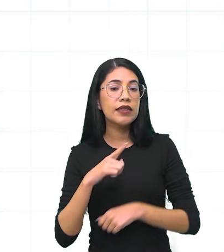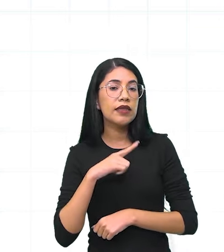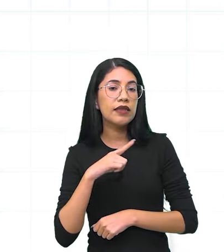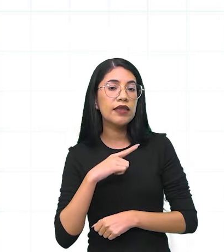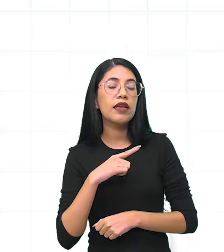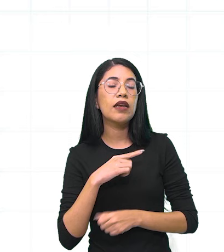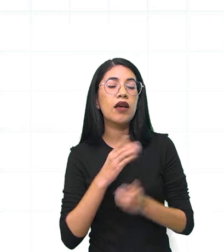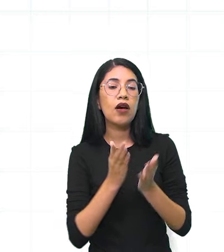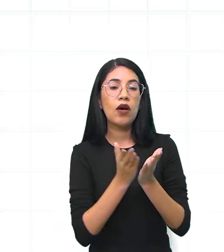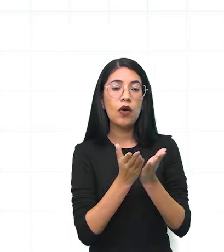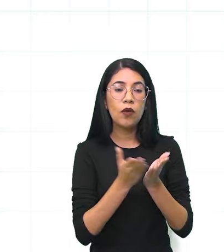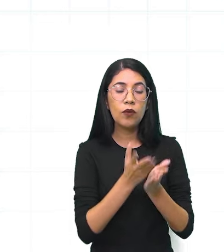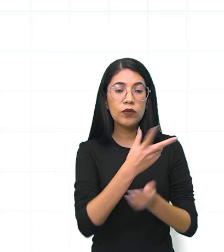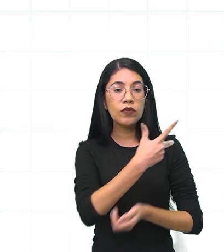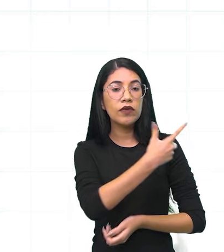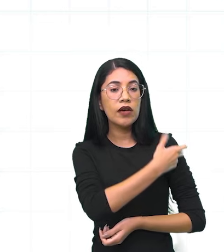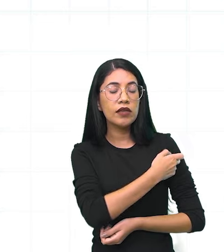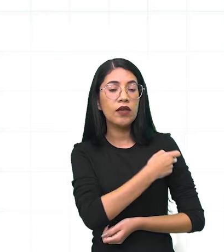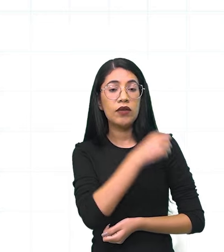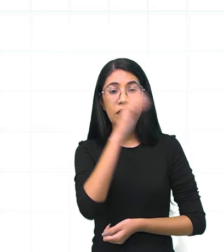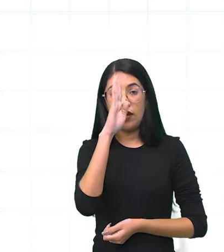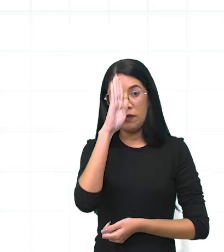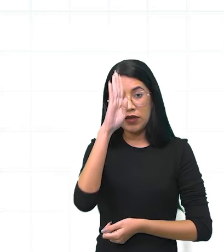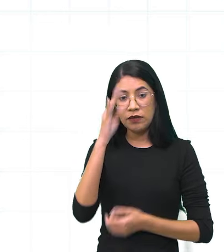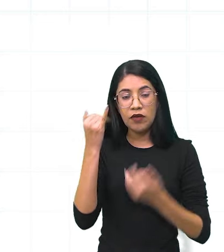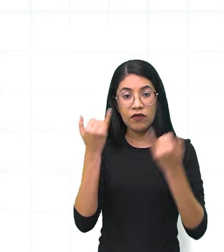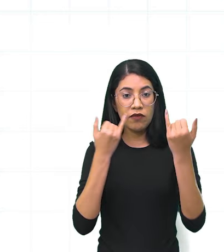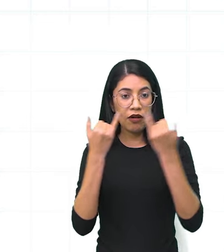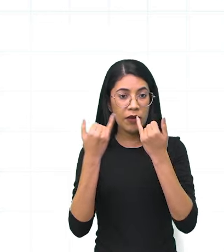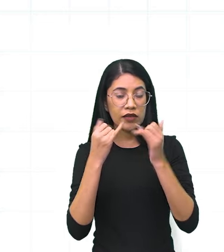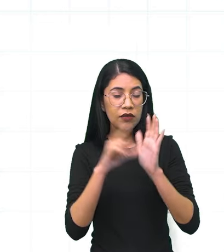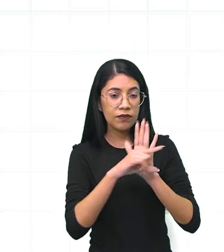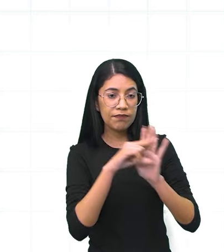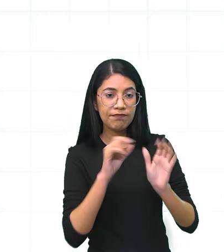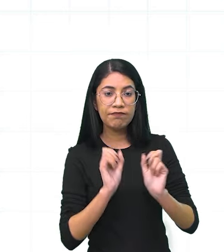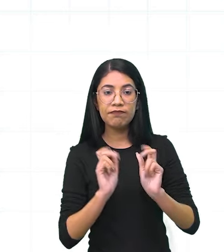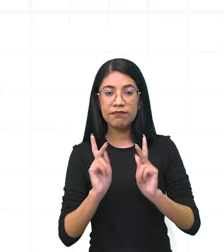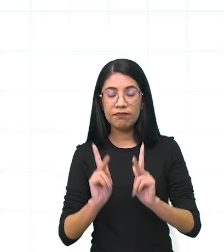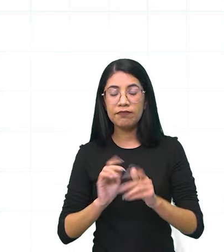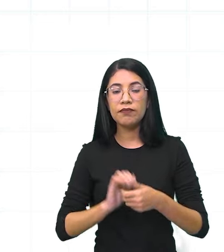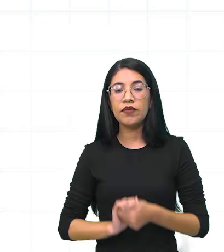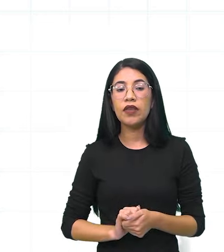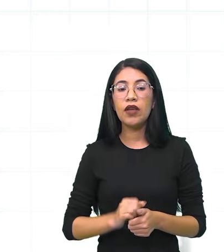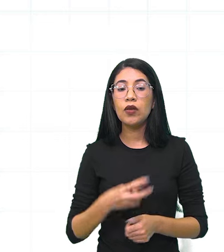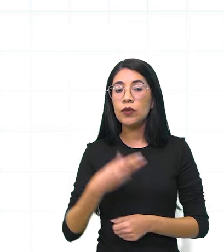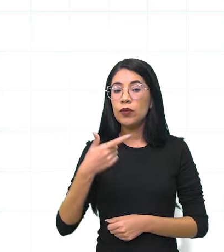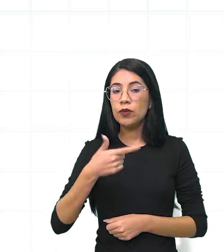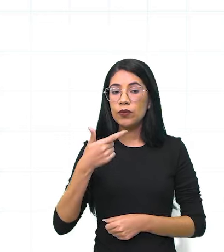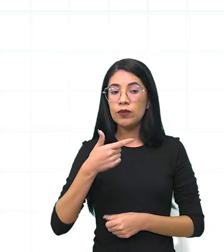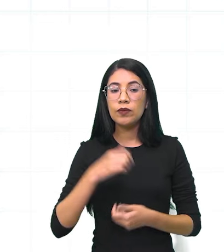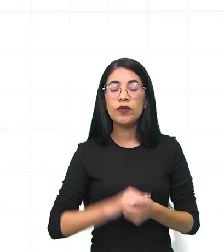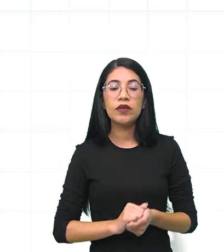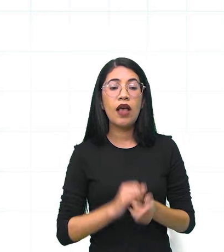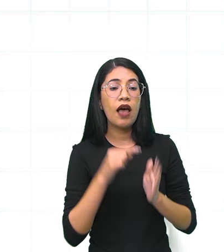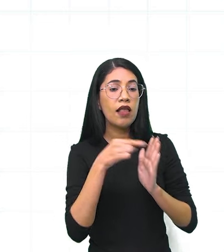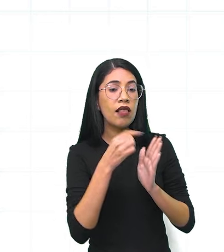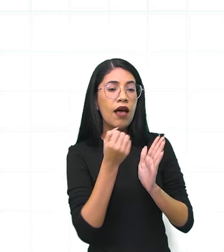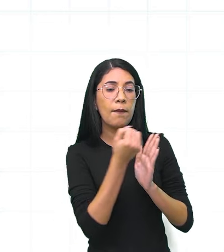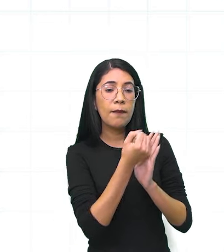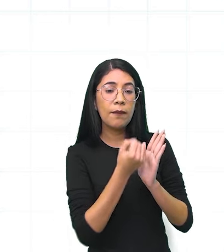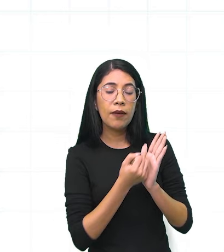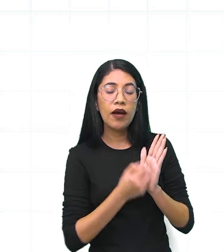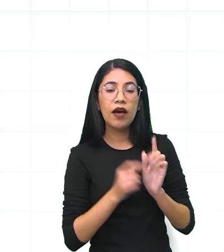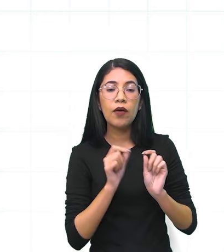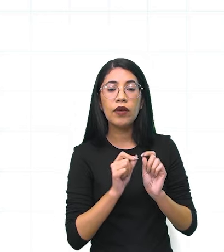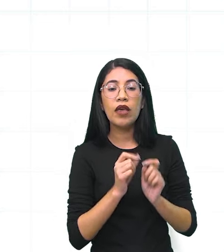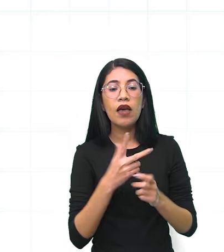carteira de vacinação. Então, essa é a nossa principal informação no primeiro parágrafo. Aí, vamos para segundo. Nelas são marcadas todas